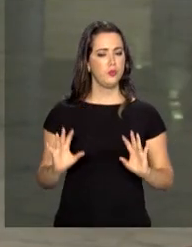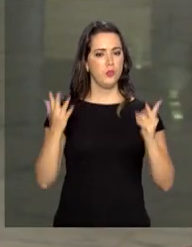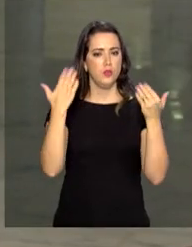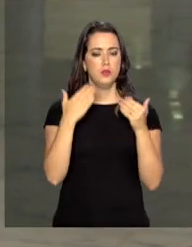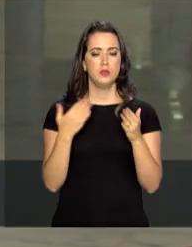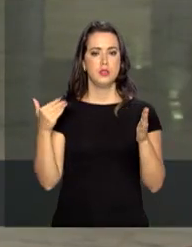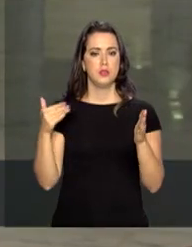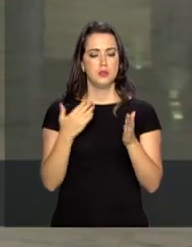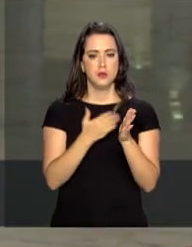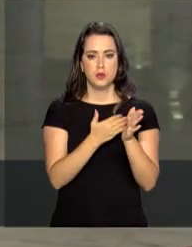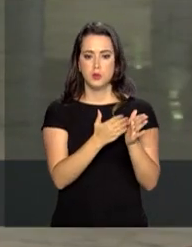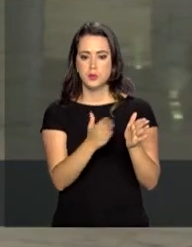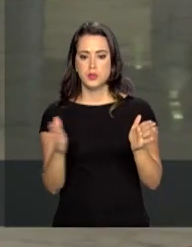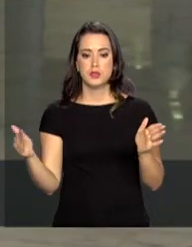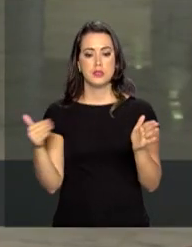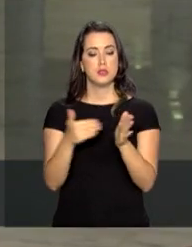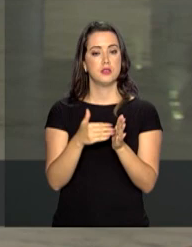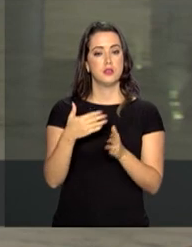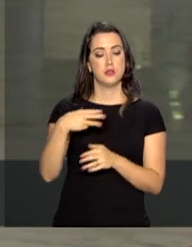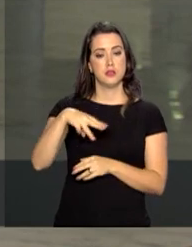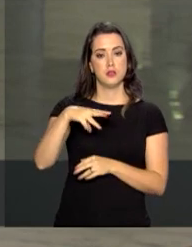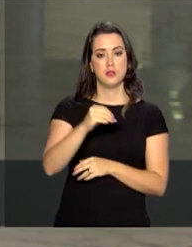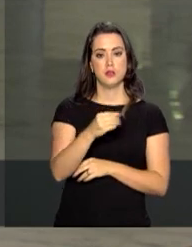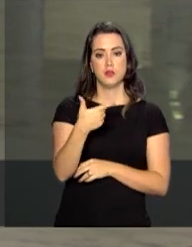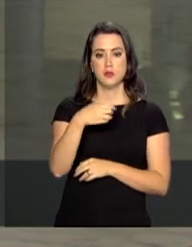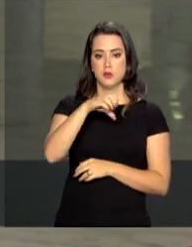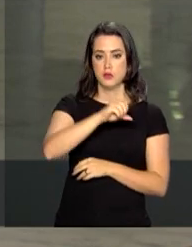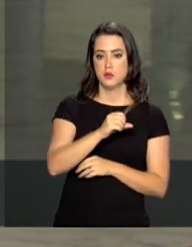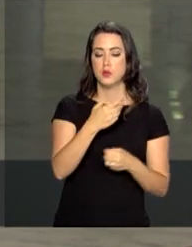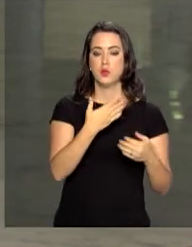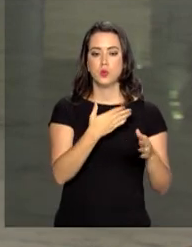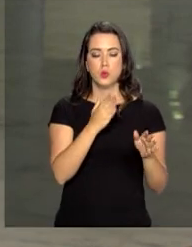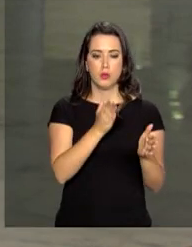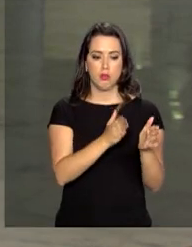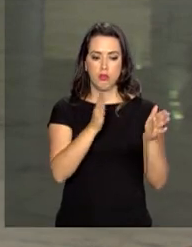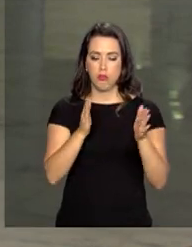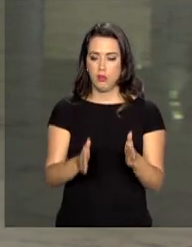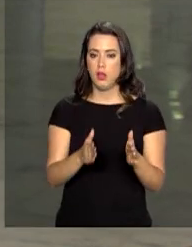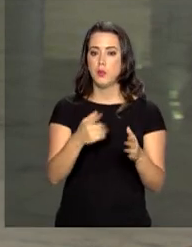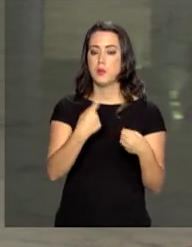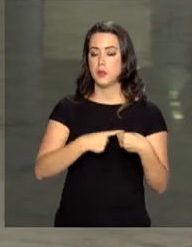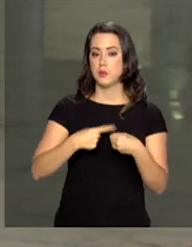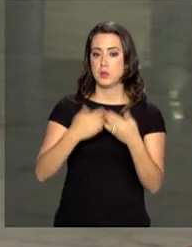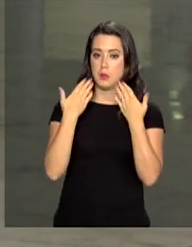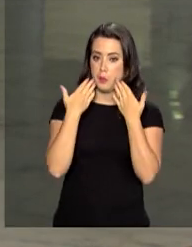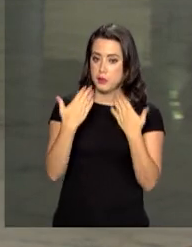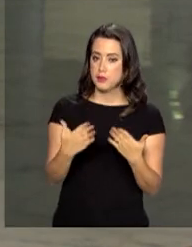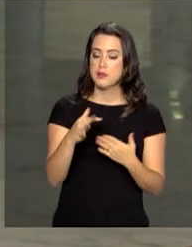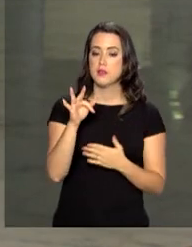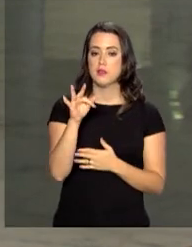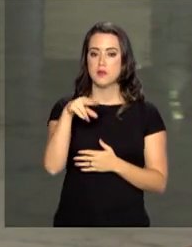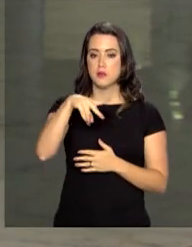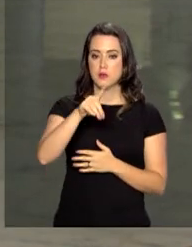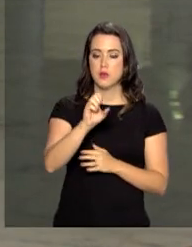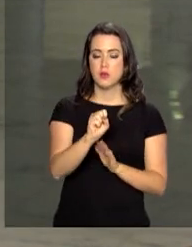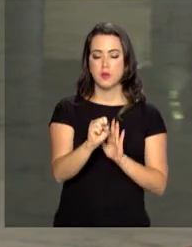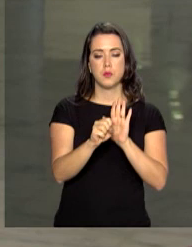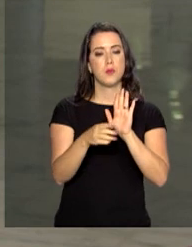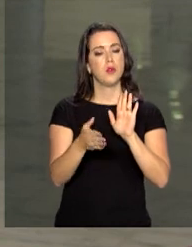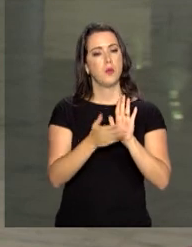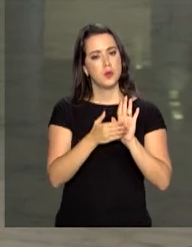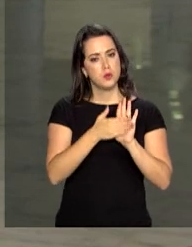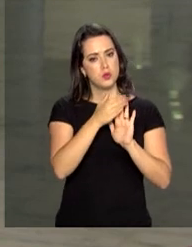até março de 2019 do prazo para que municípios apresentem ao FNDE projetos de obras